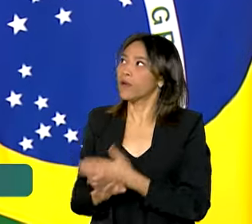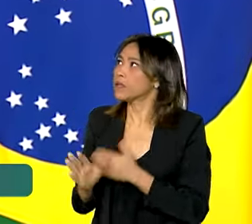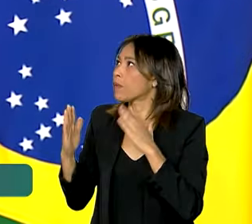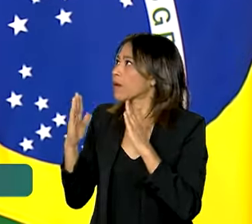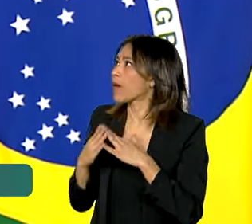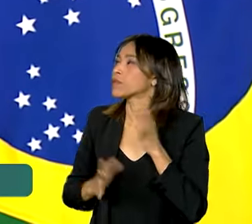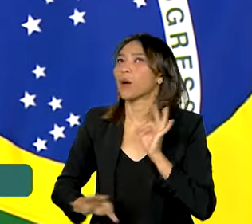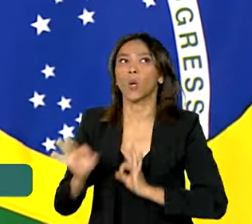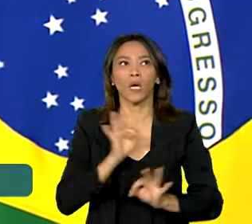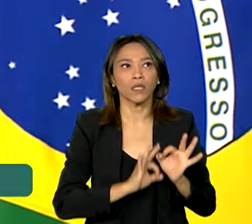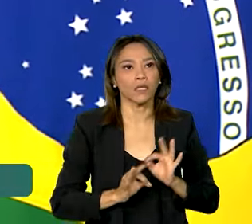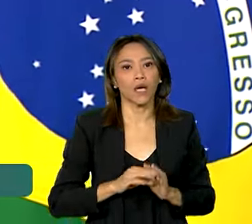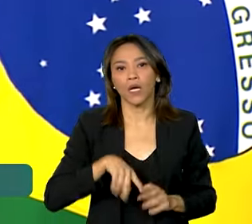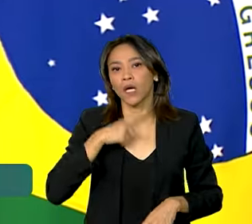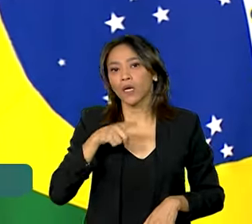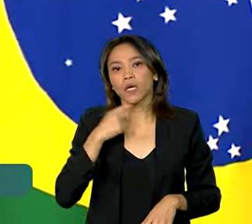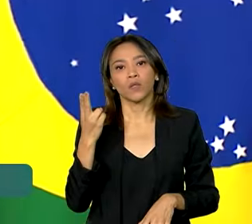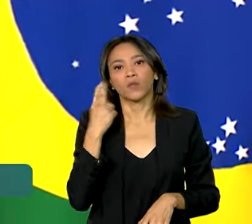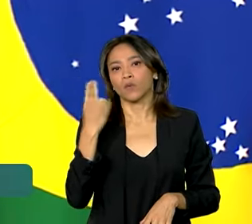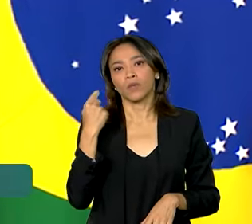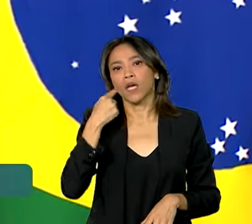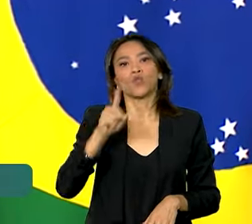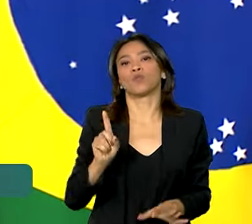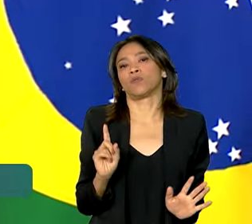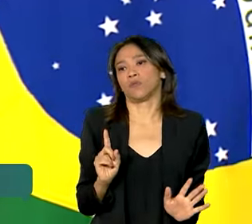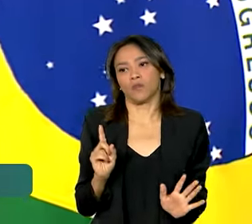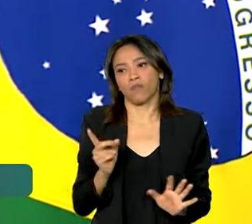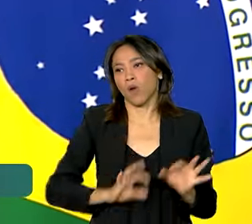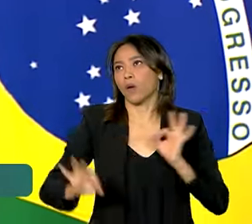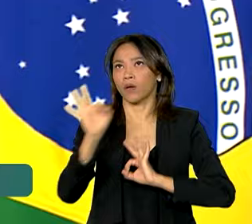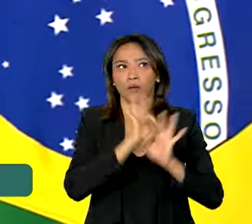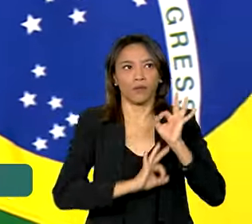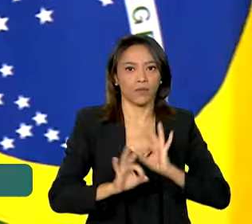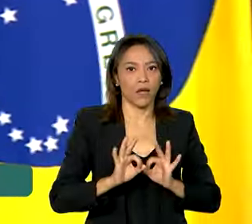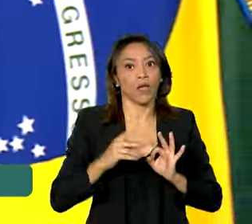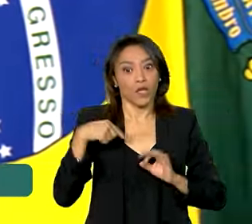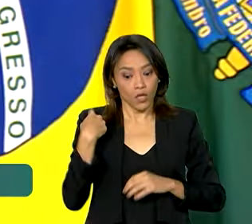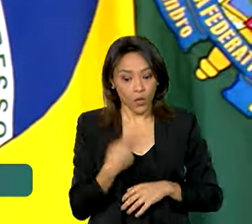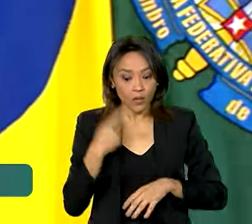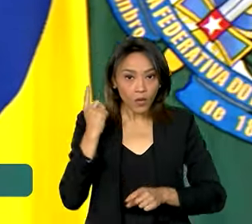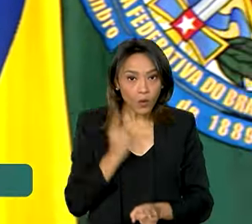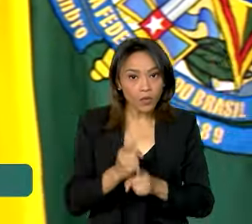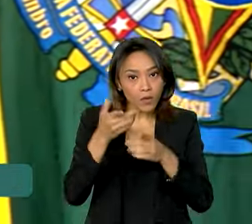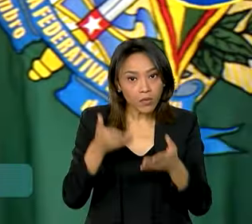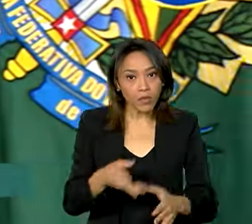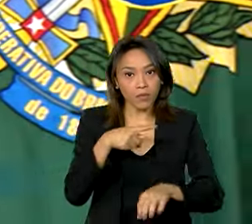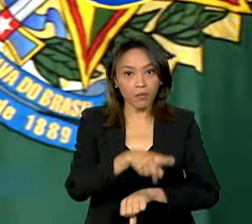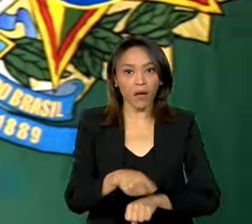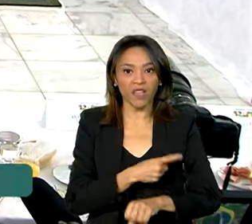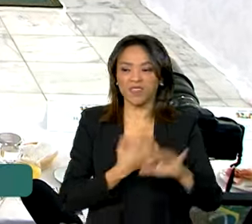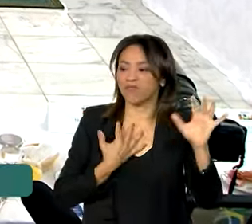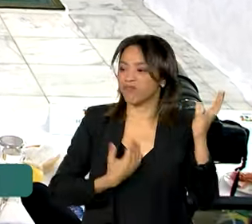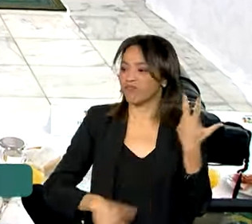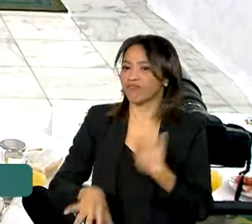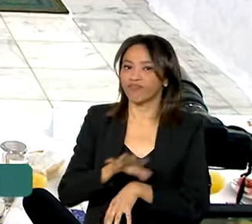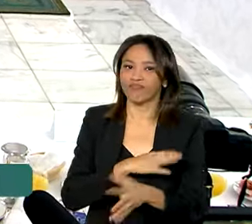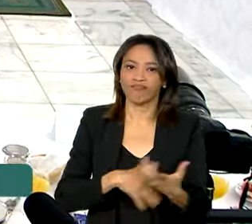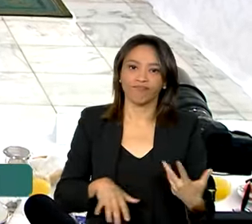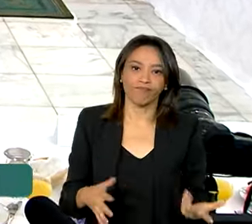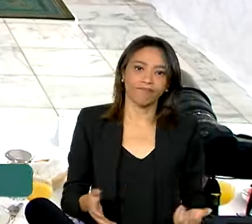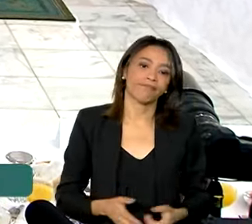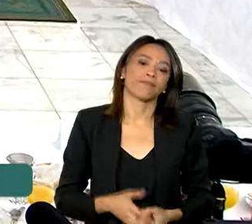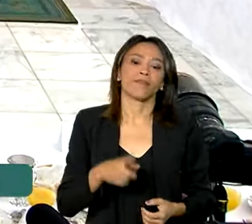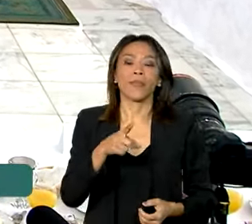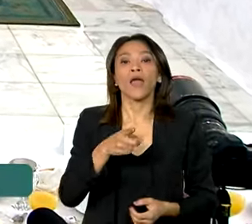arrumar, a gente não consegue arrumar no primeiro dia. E nós encontramos esse país muito desarrumado. Respondendo a